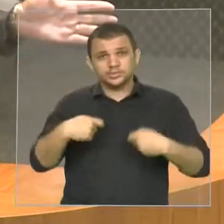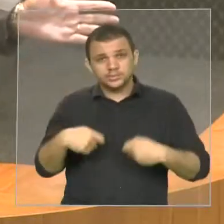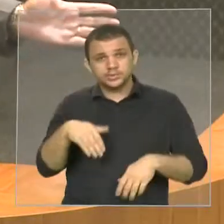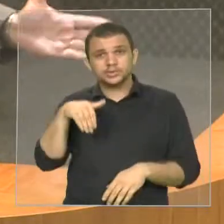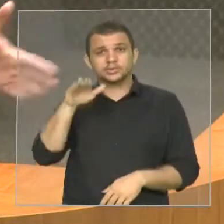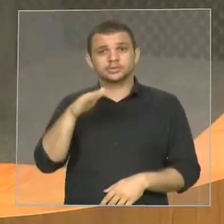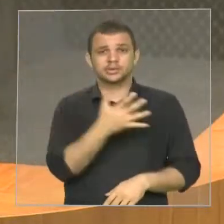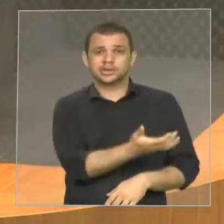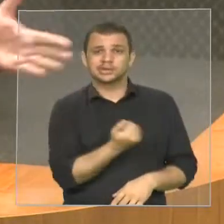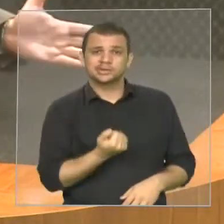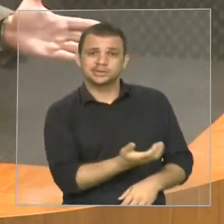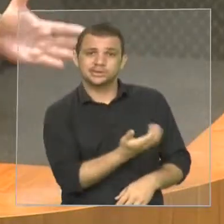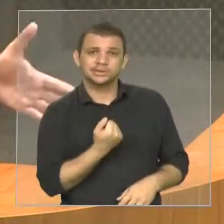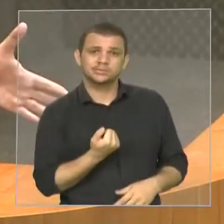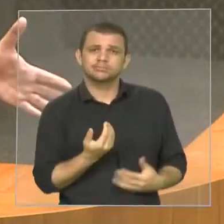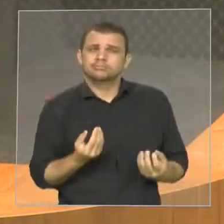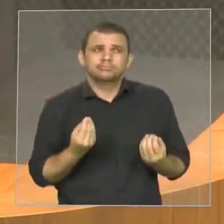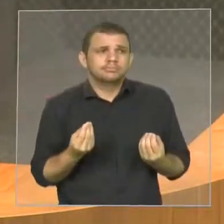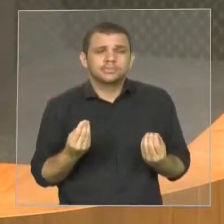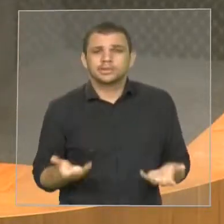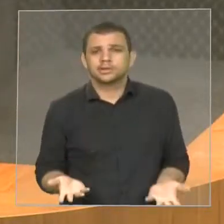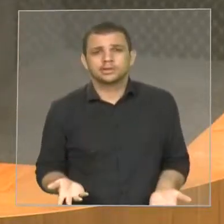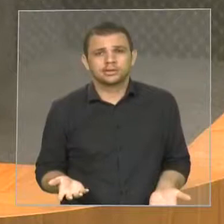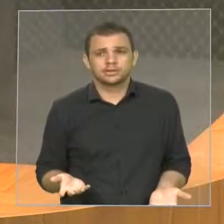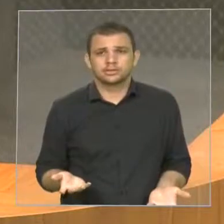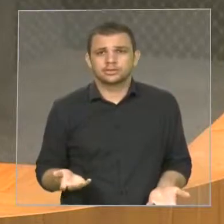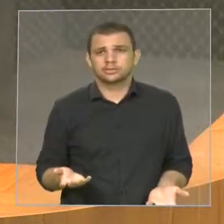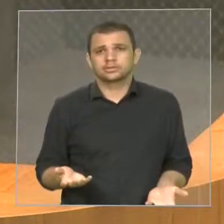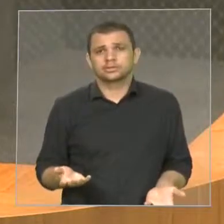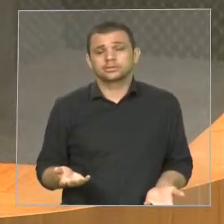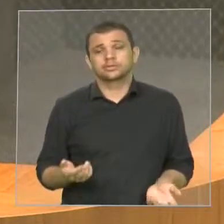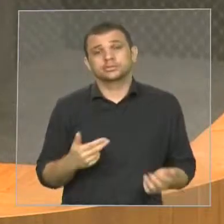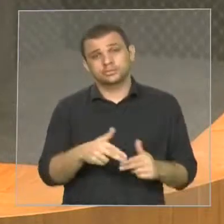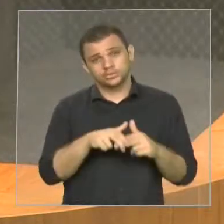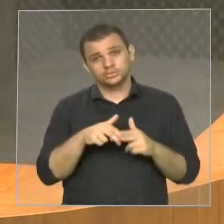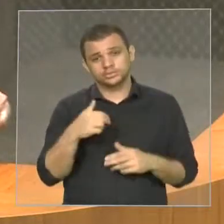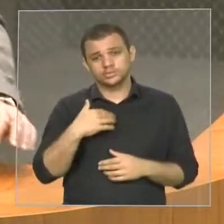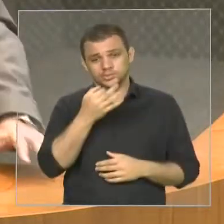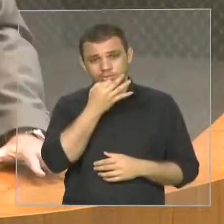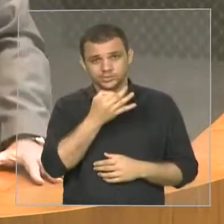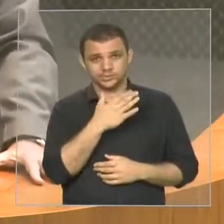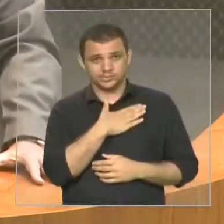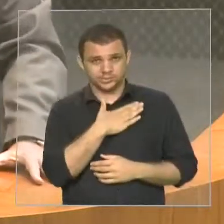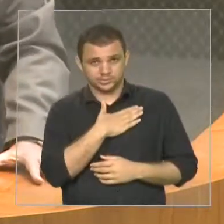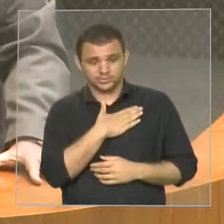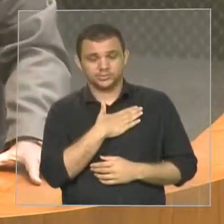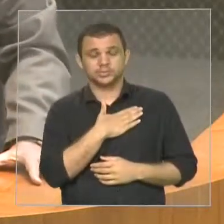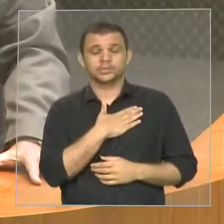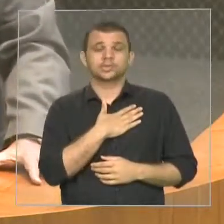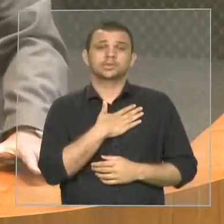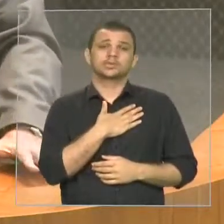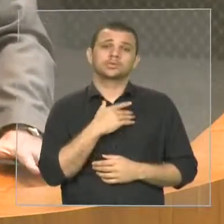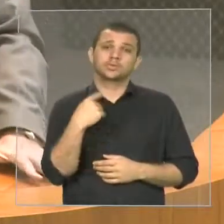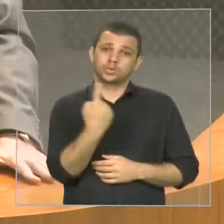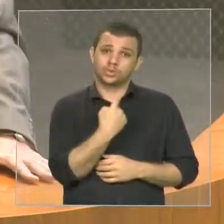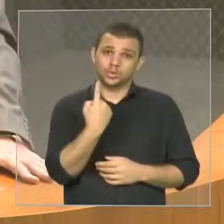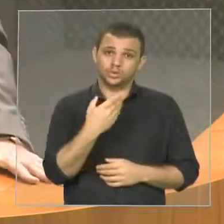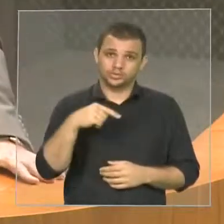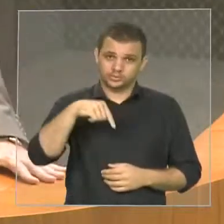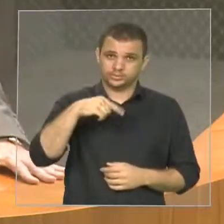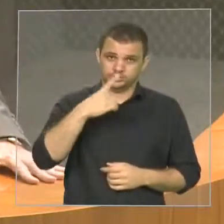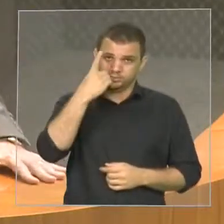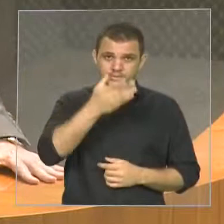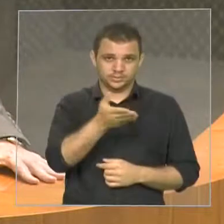desse setor. Não faz sentido nenhum. Então, eu acho que nós aqui, deputados, chamo todos vocês, nós estamos cumprindo o nosso